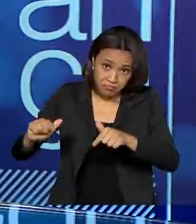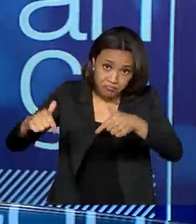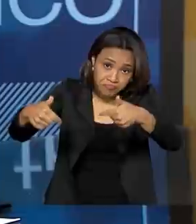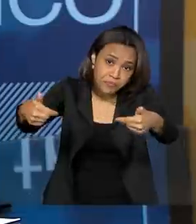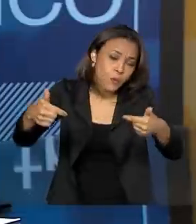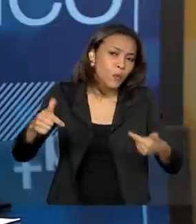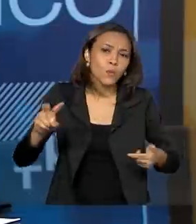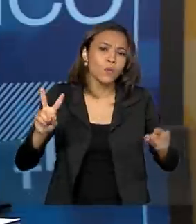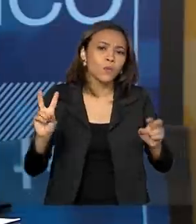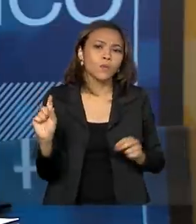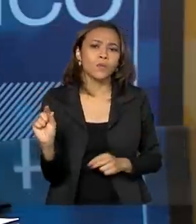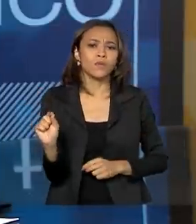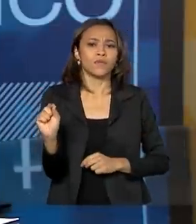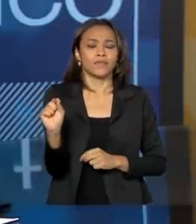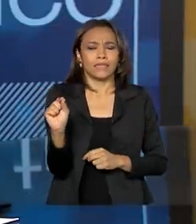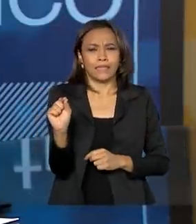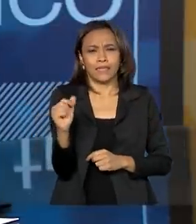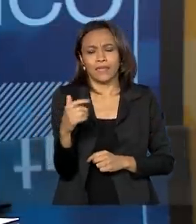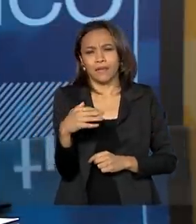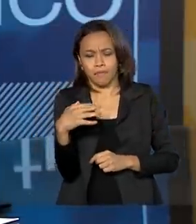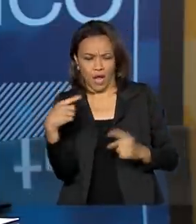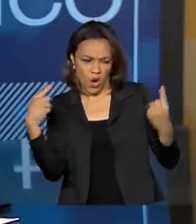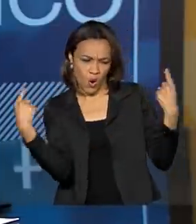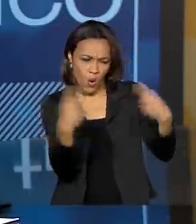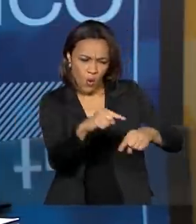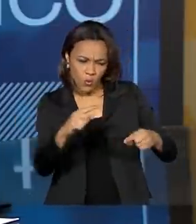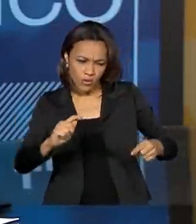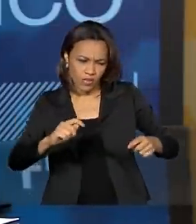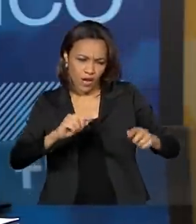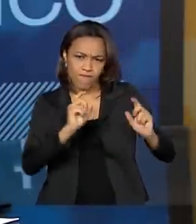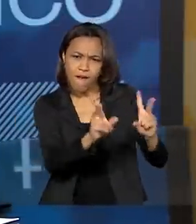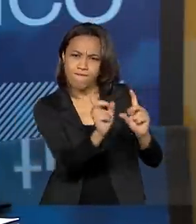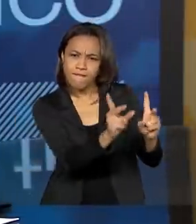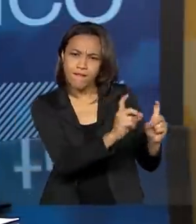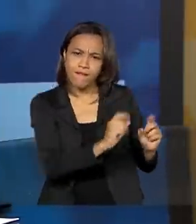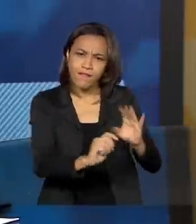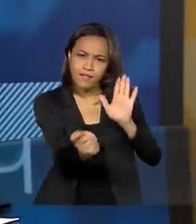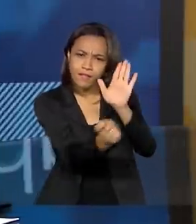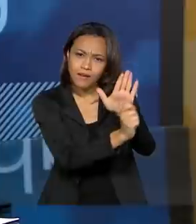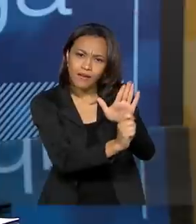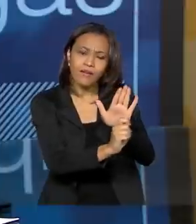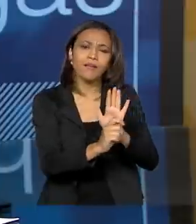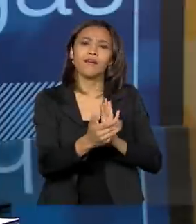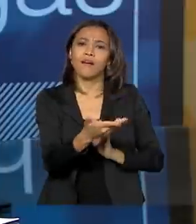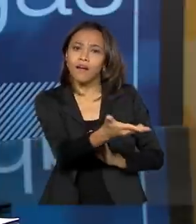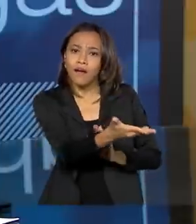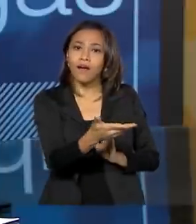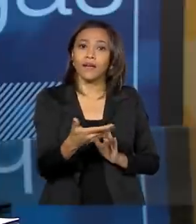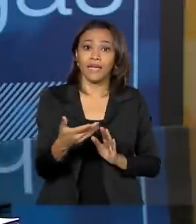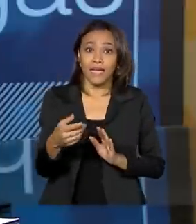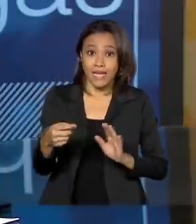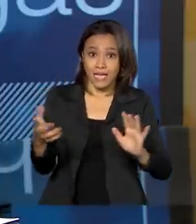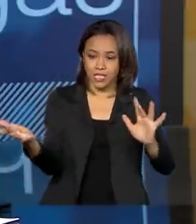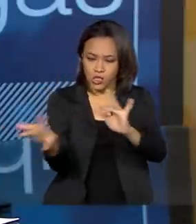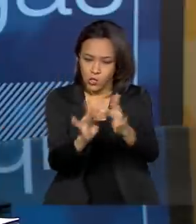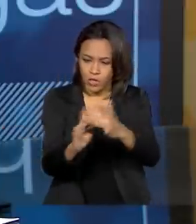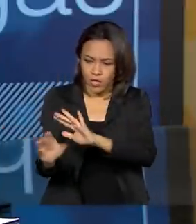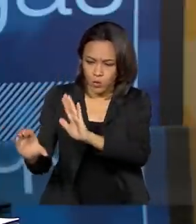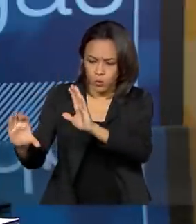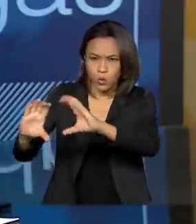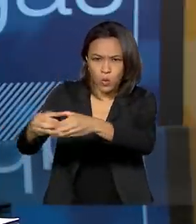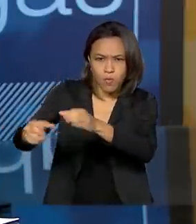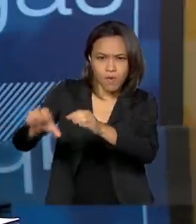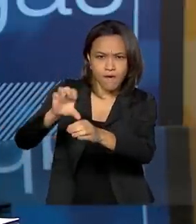mentalidade, essa concepção que para combater o tráfico de drogas, essas linhas de transmissão do crime organizado, tem de se